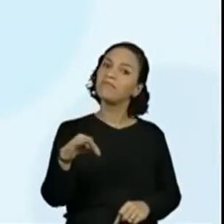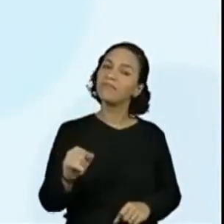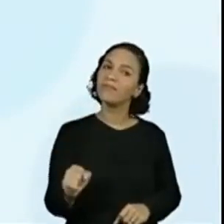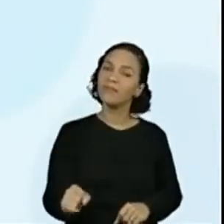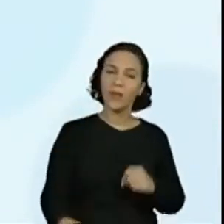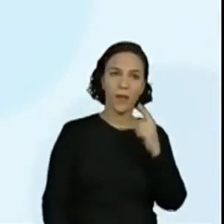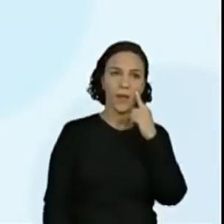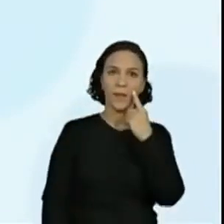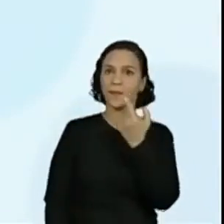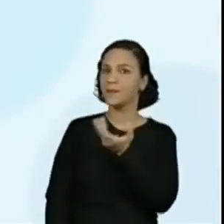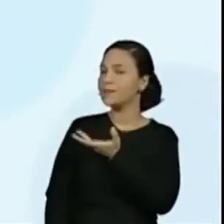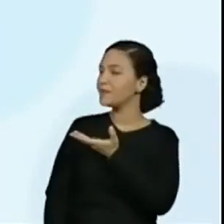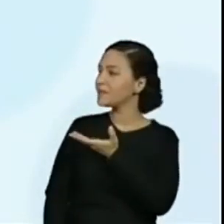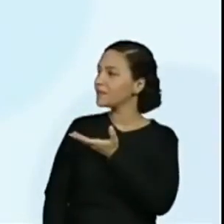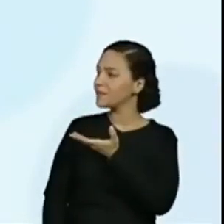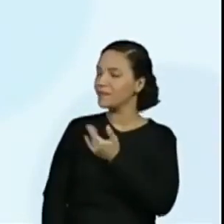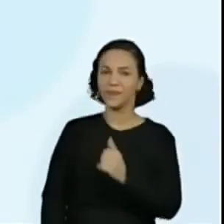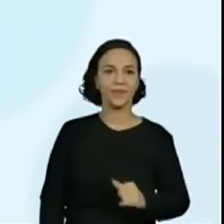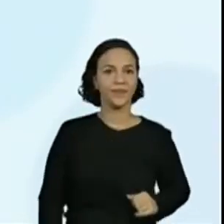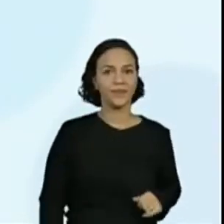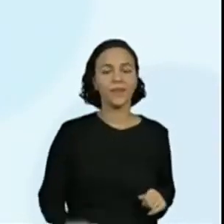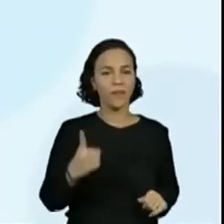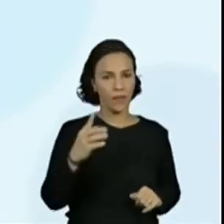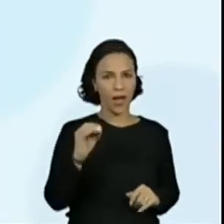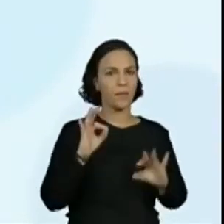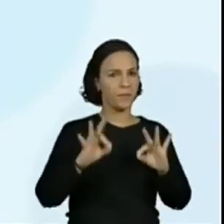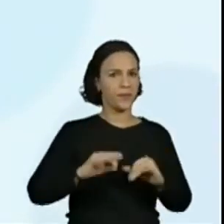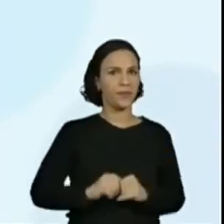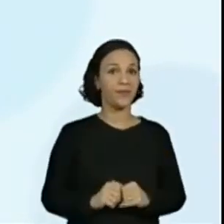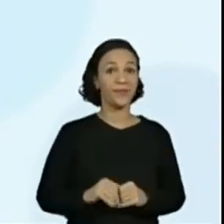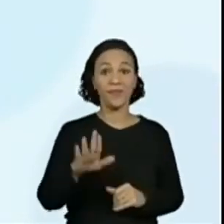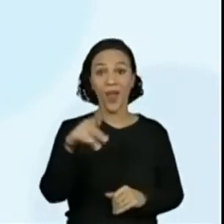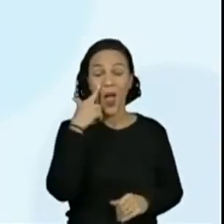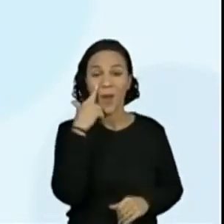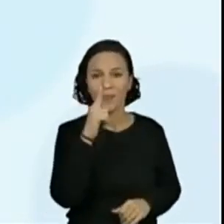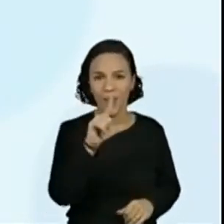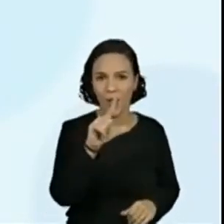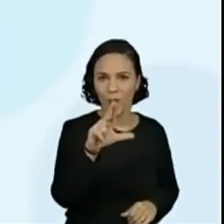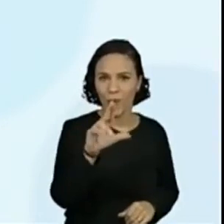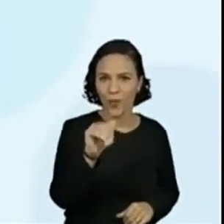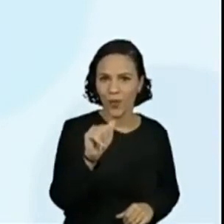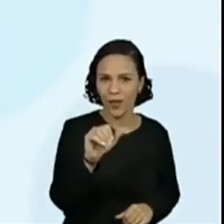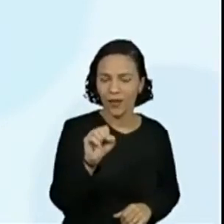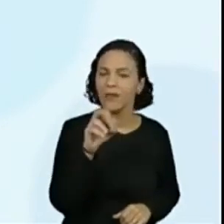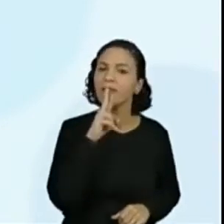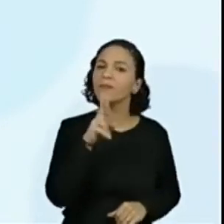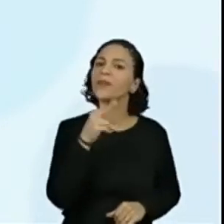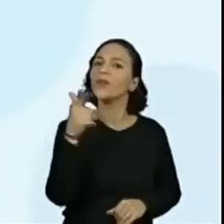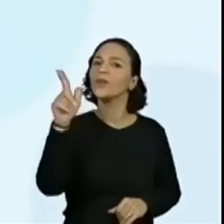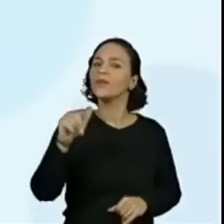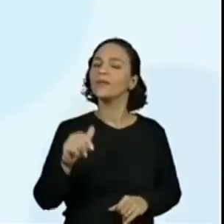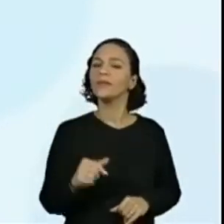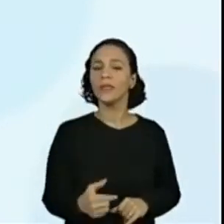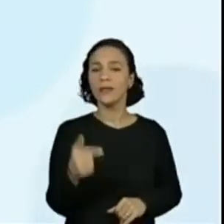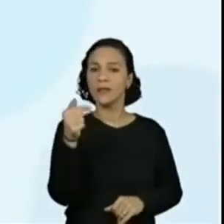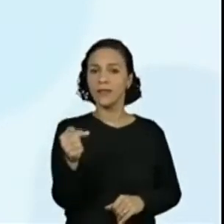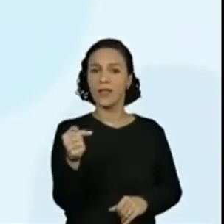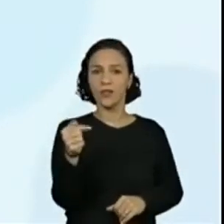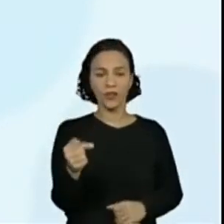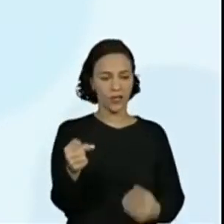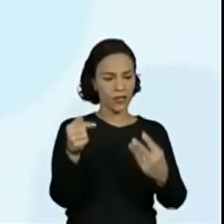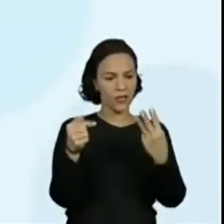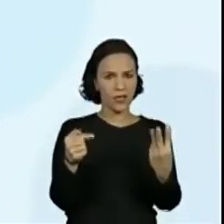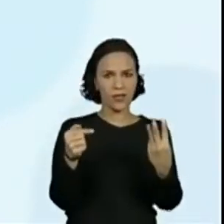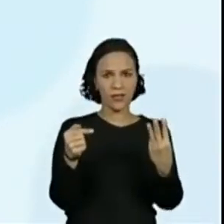Deu o 10, certo? Agora, o Lucas já respondeu 7 mais 3.